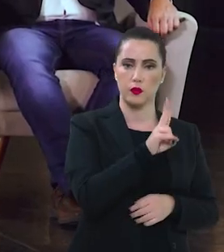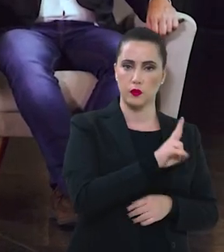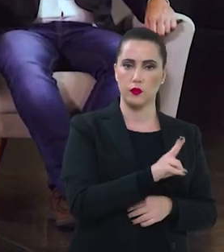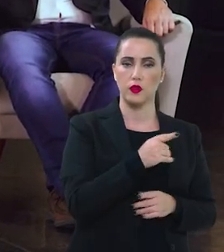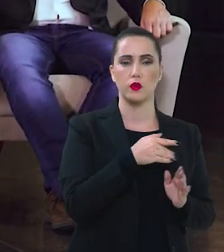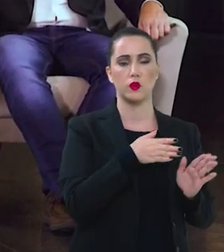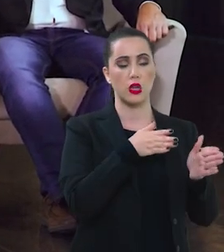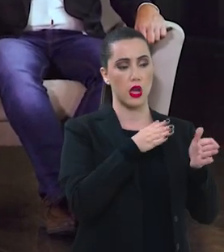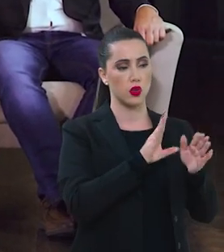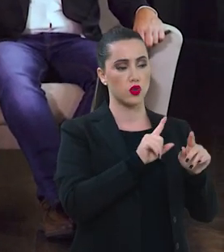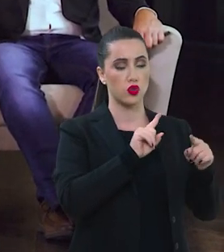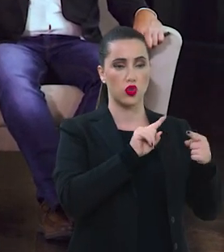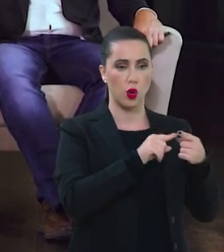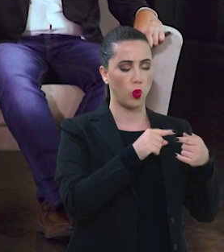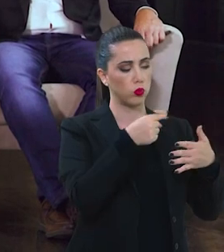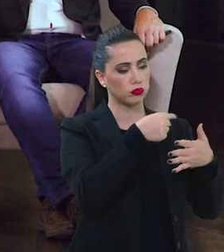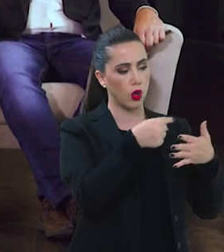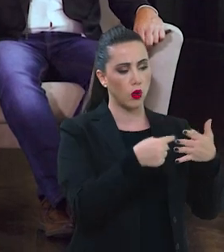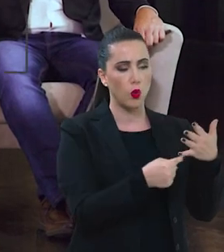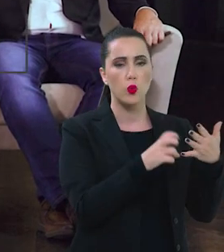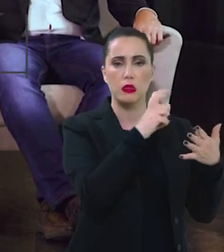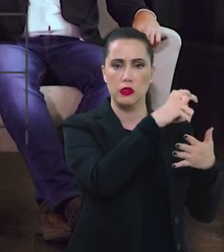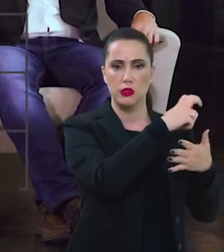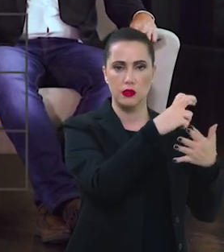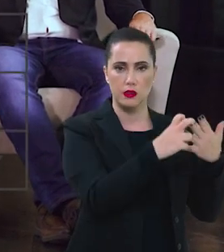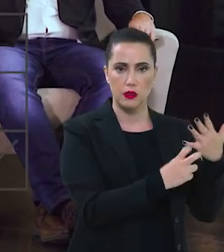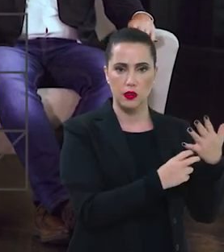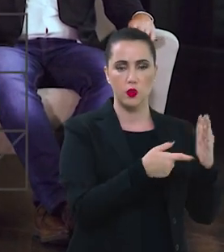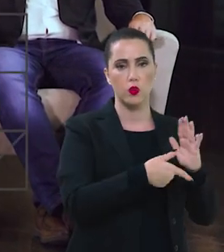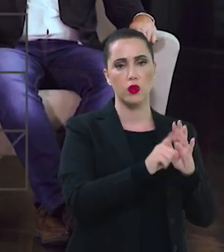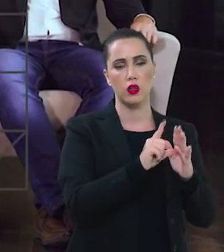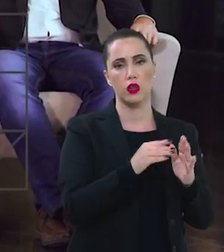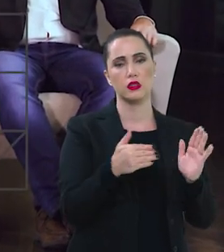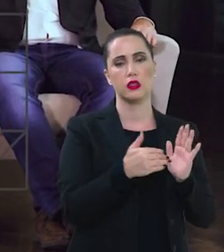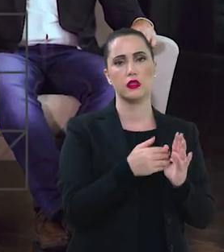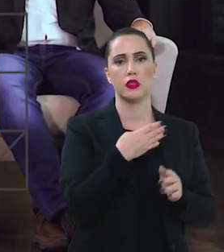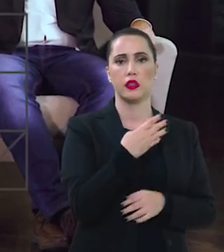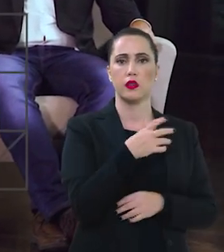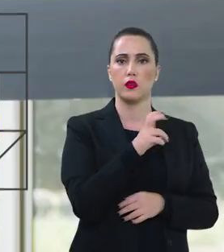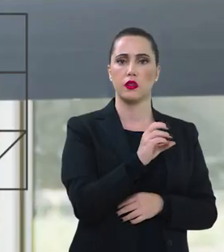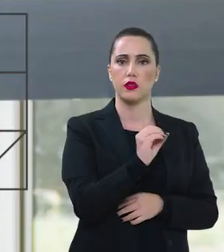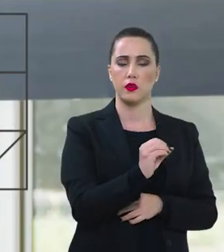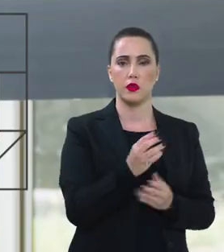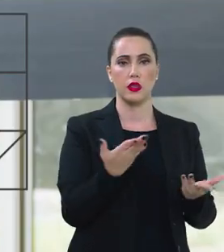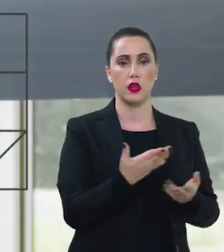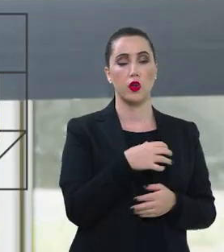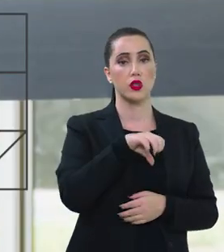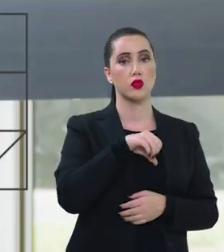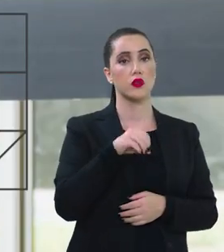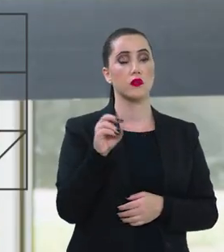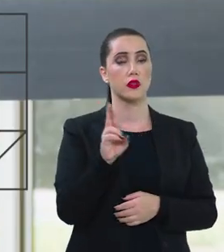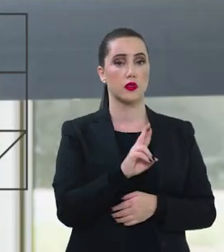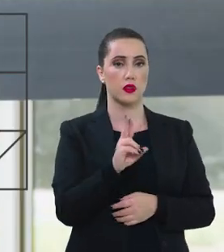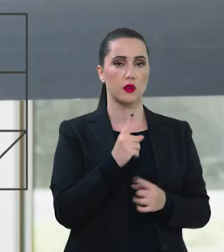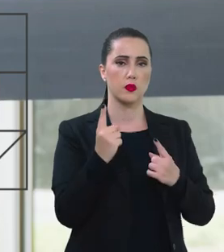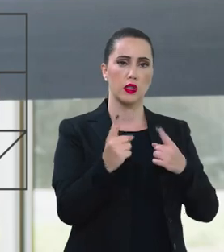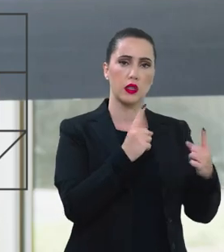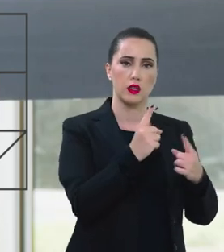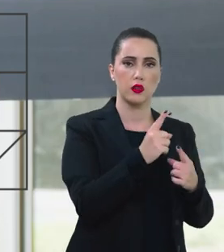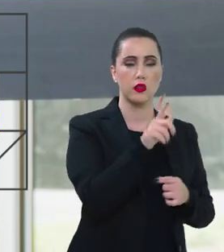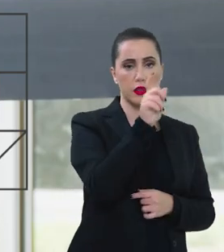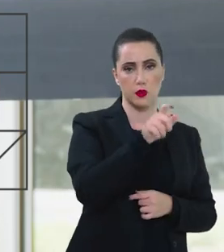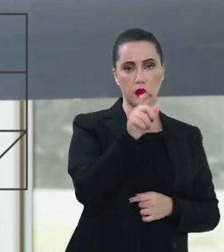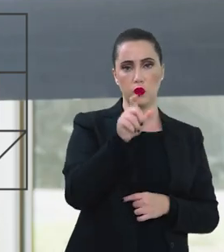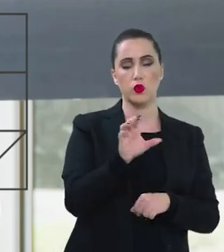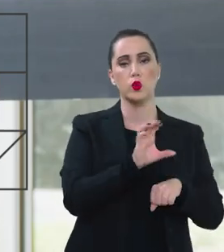partir desses módulos, ampliou, antes a formação era até R$ 450, agora é de R$ para cada